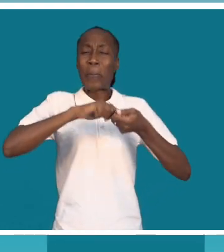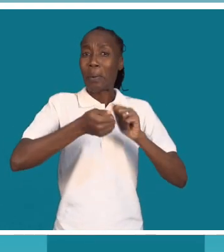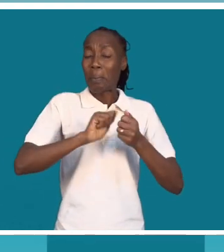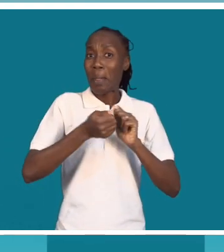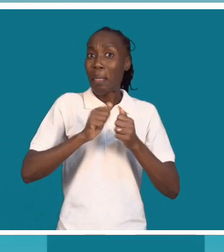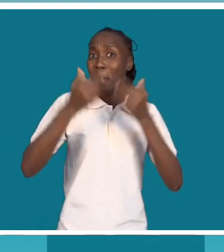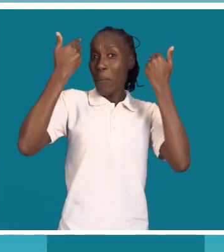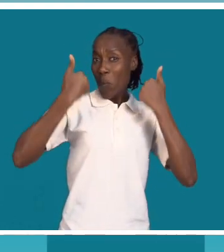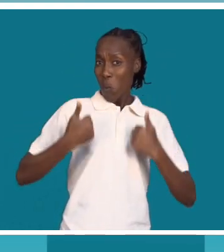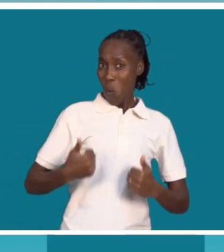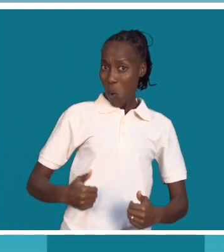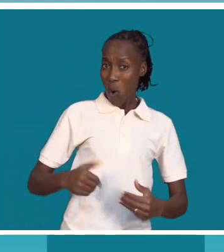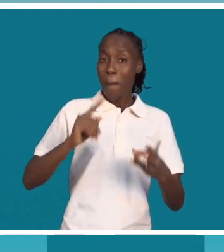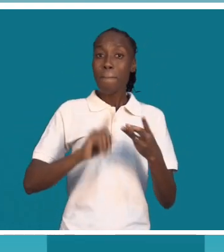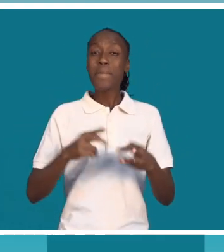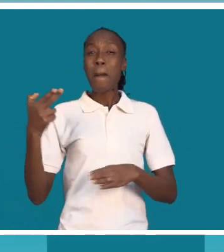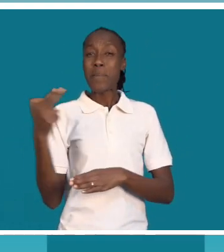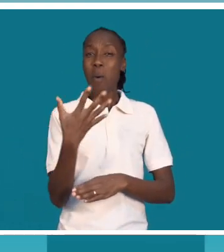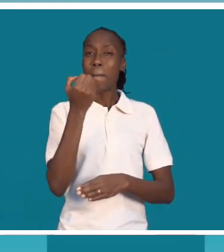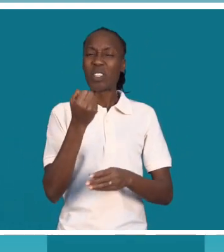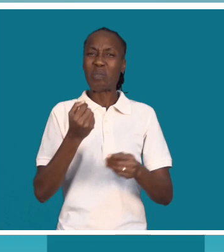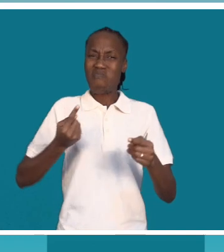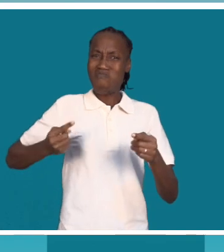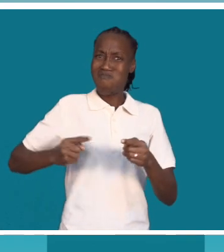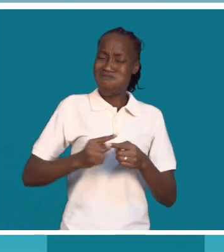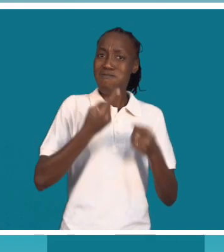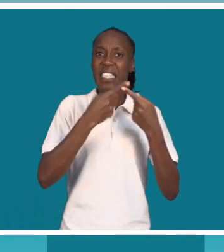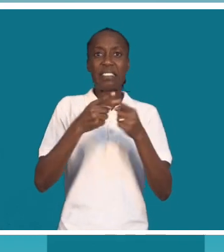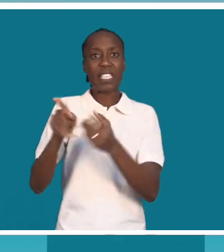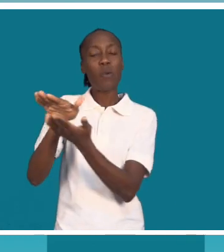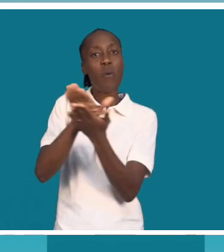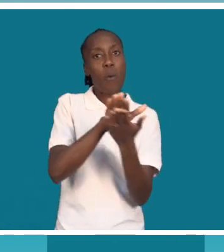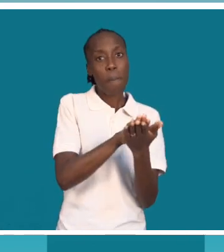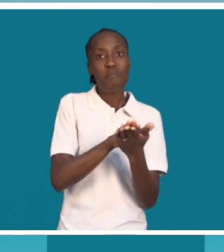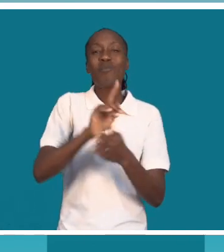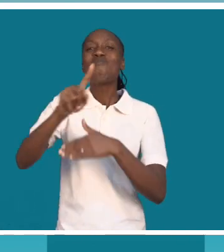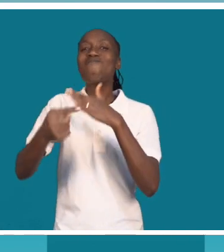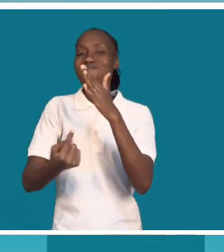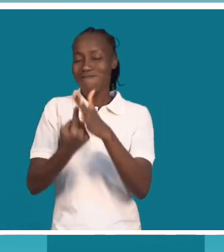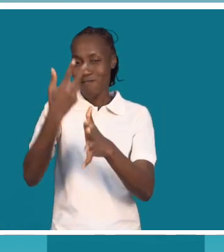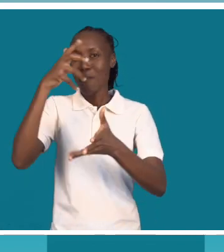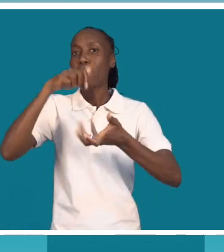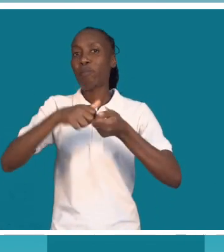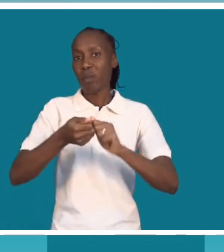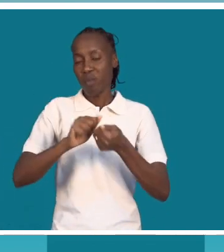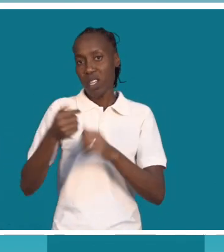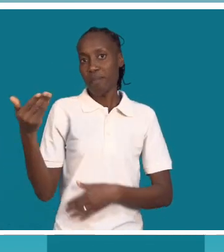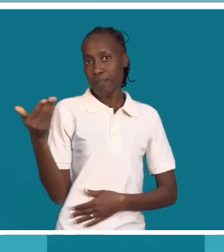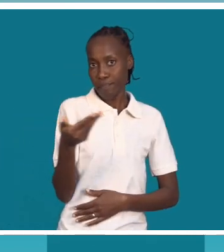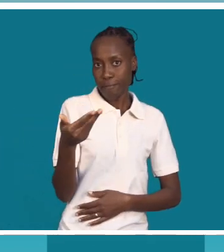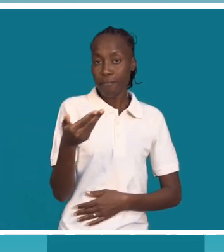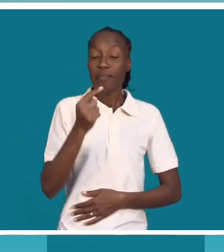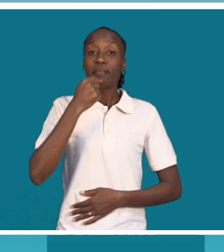de alguns órgãos ali. A bala pode perfurar alguns órgãos também naquele lugar e vai ter as suas consequências.